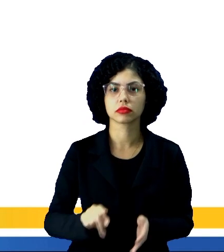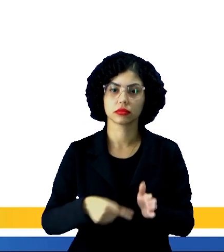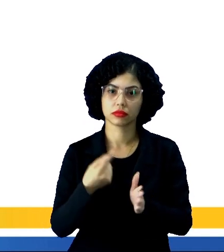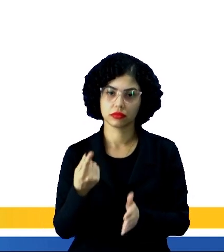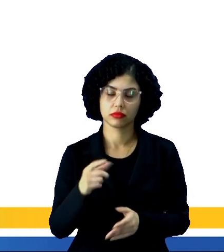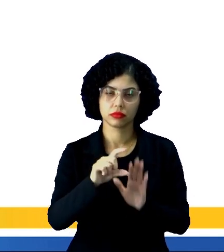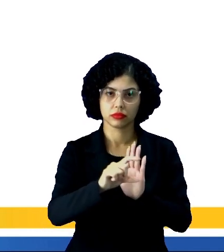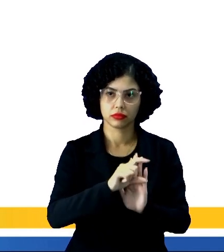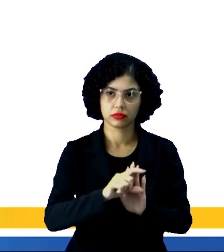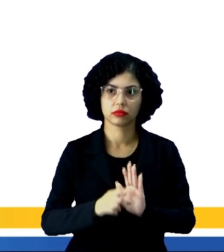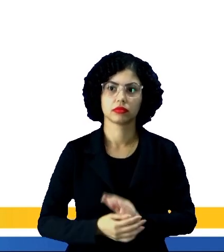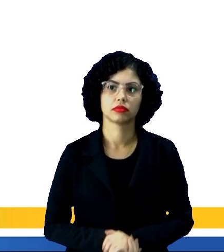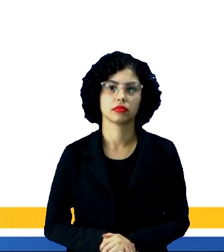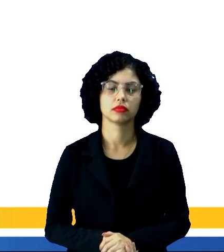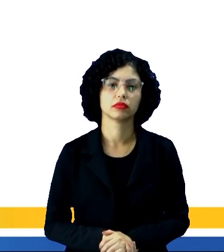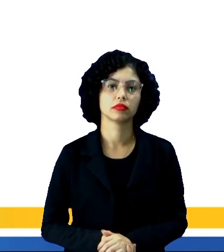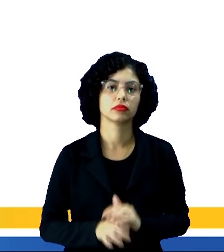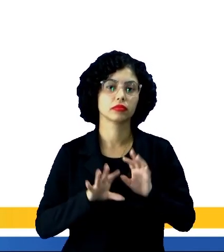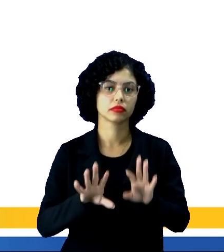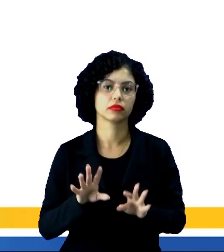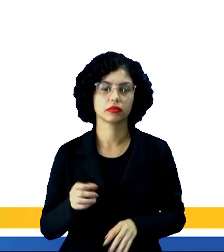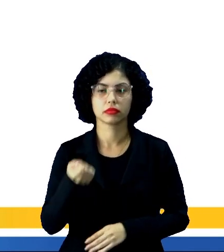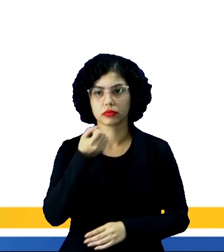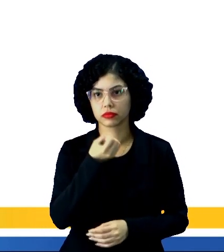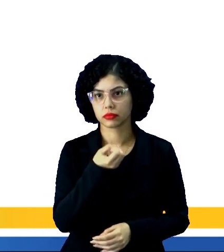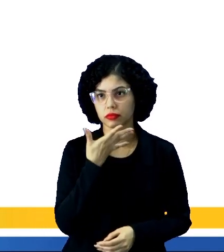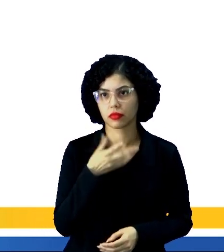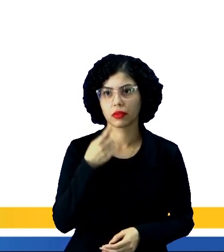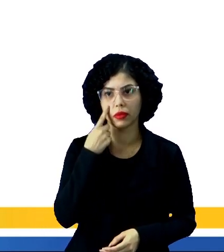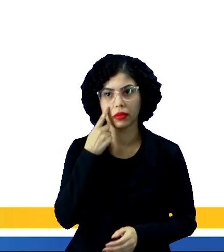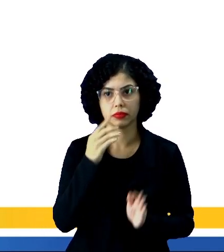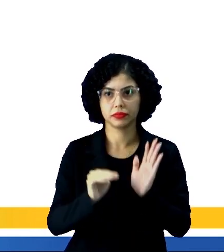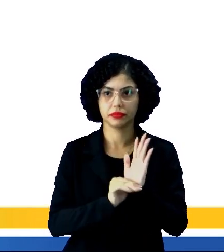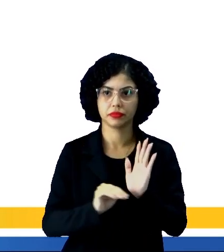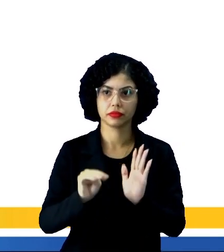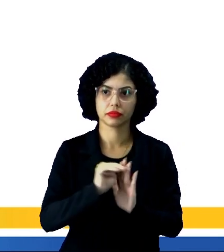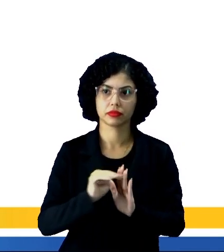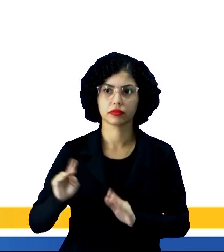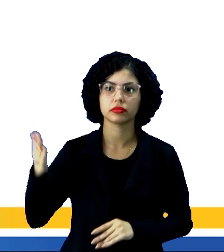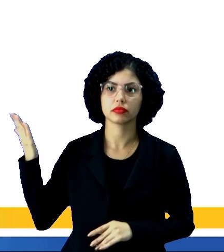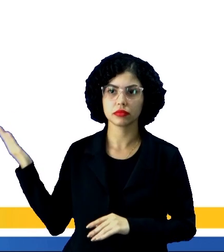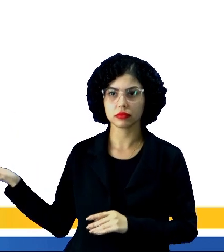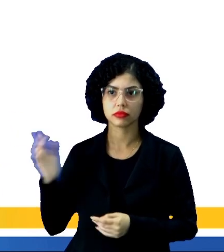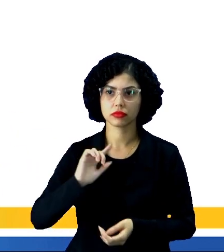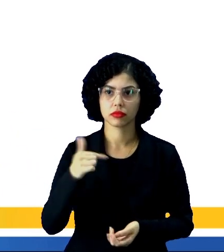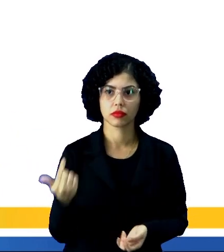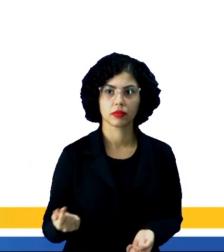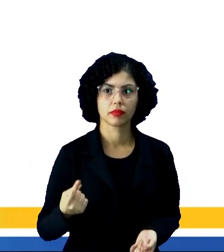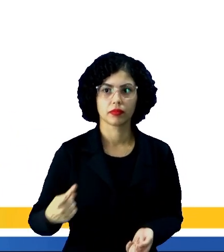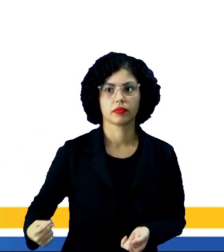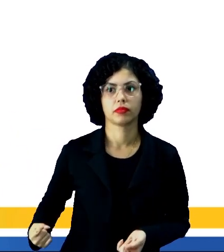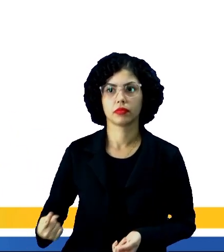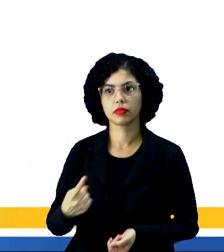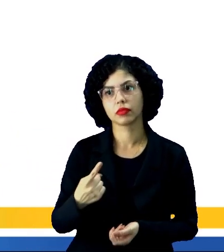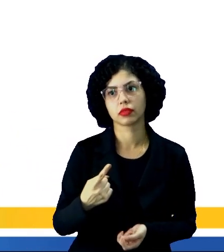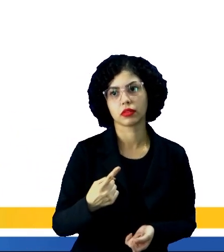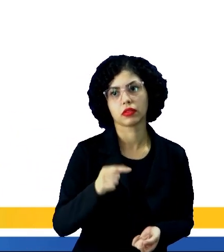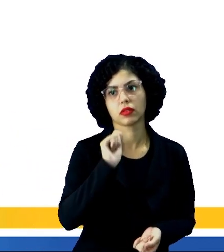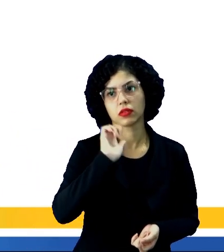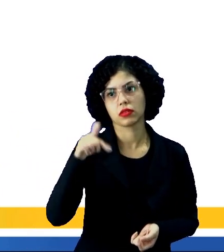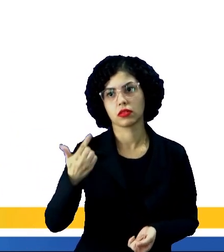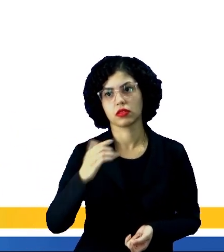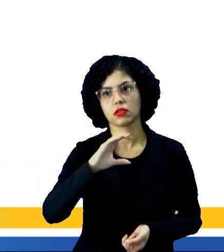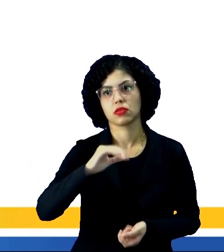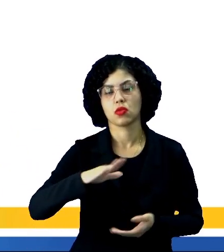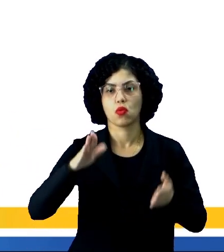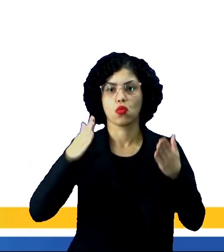primeiro parágrafo. E aí, gente, olha bem no canto inferior da tela de vocês, que tem outra seta, que nós chamamos